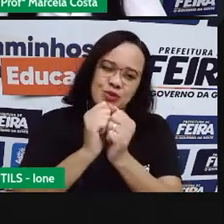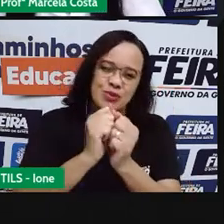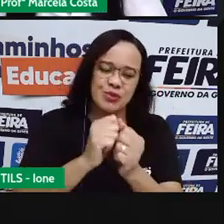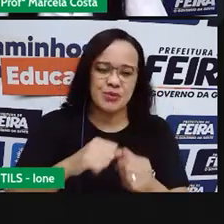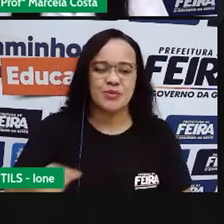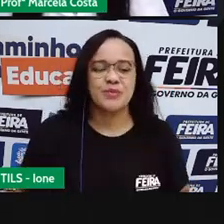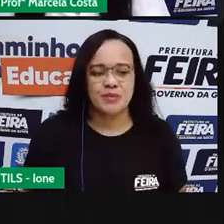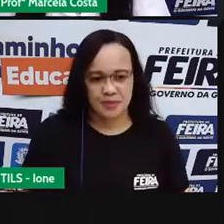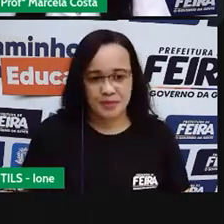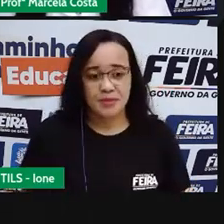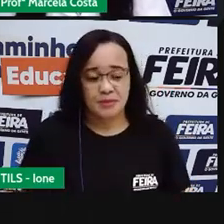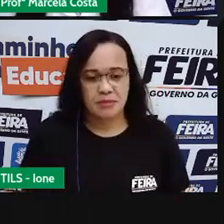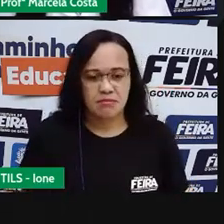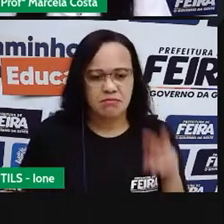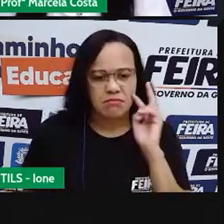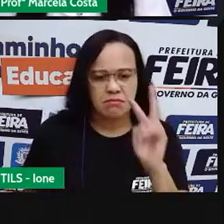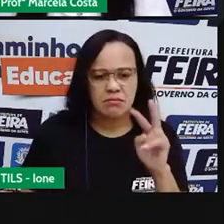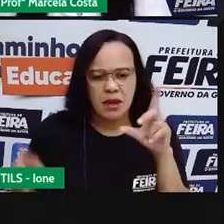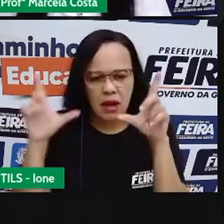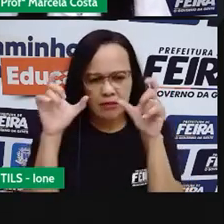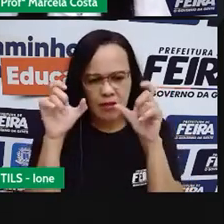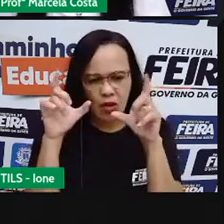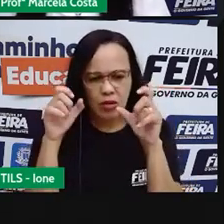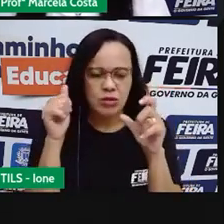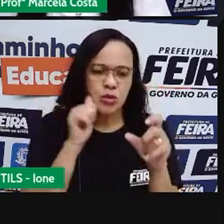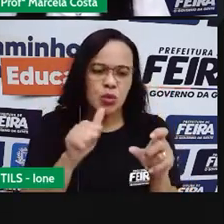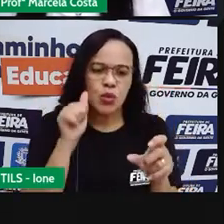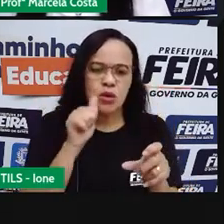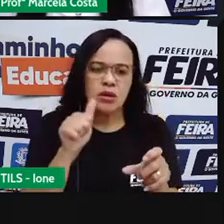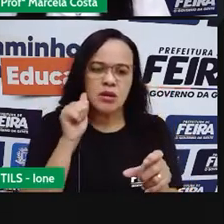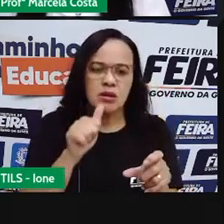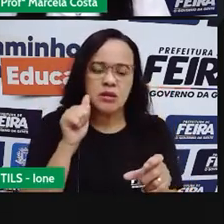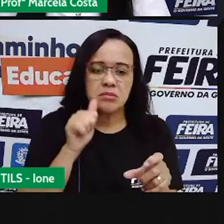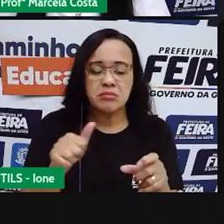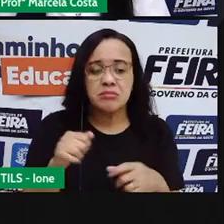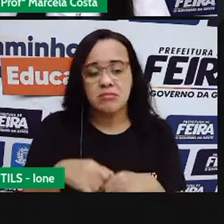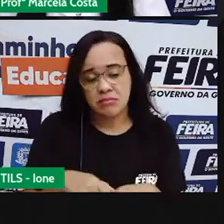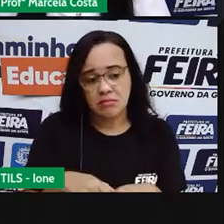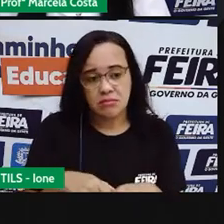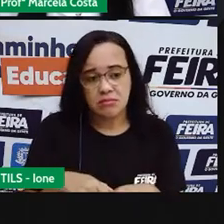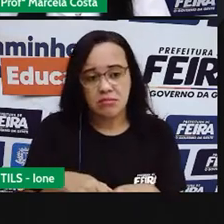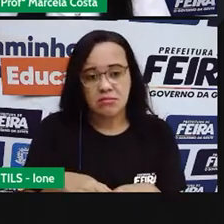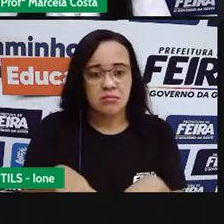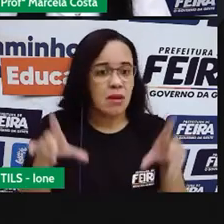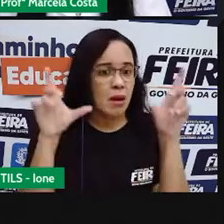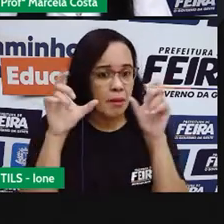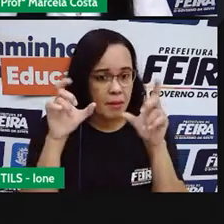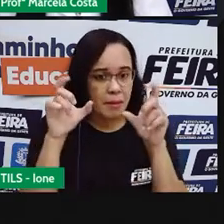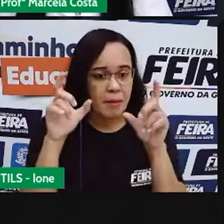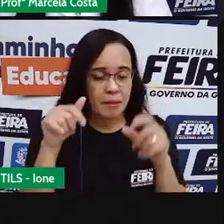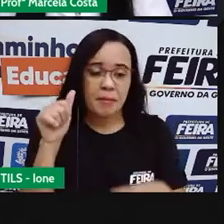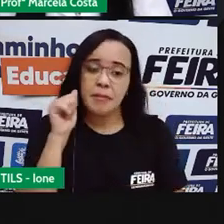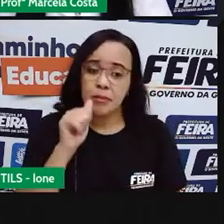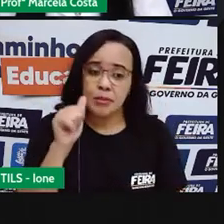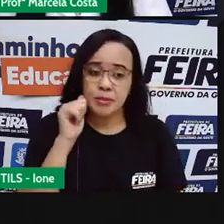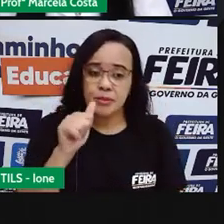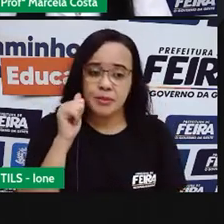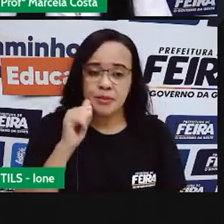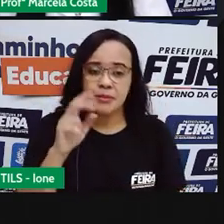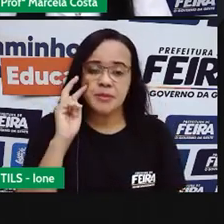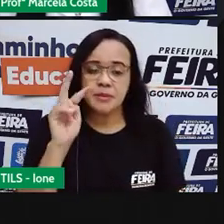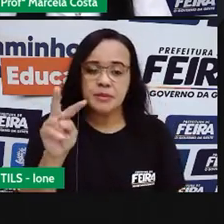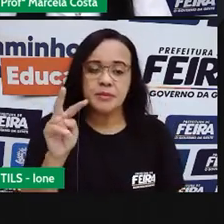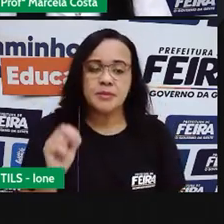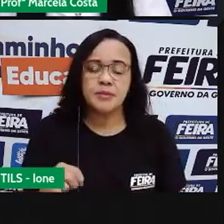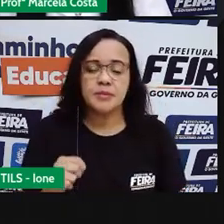Então observe Essa Mulher A gente vê A imagem Que é uma mulher E a gente vai